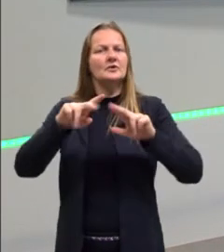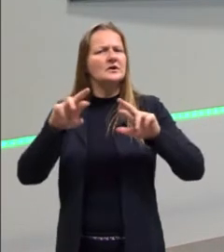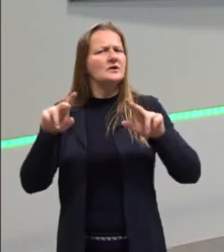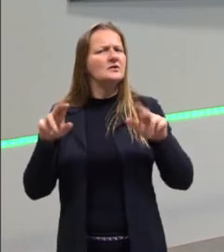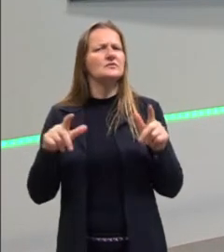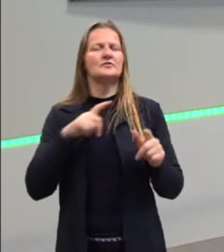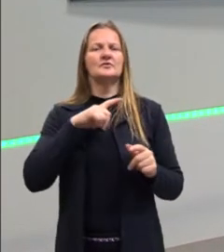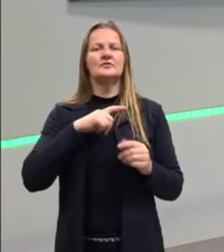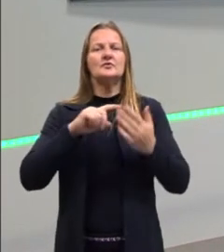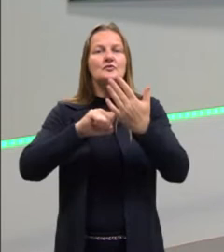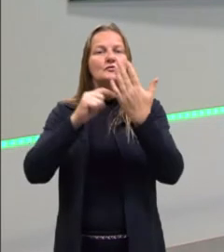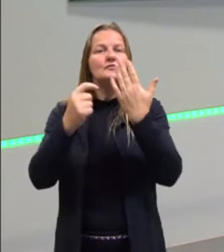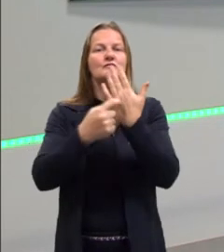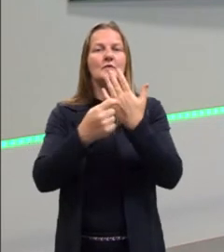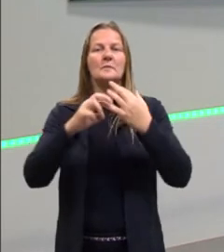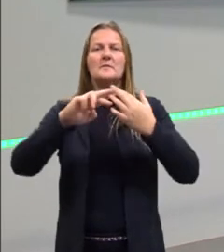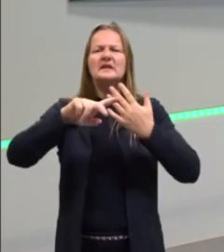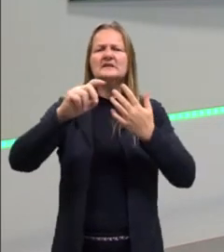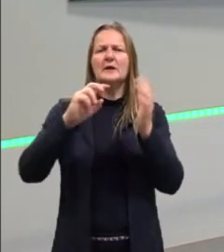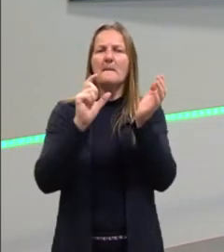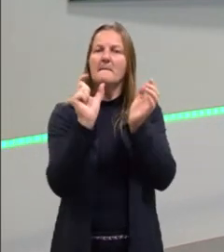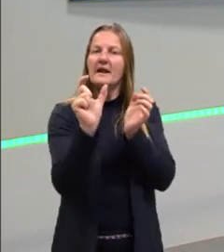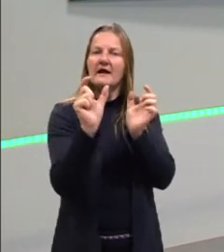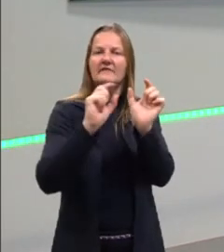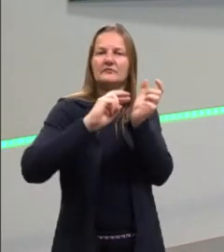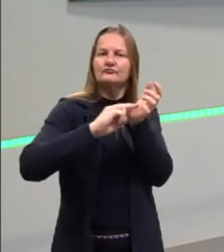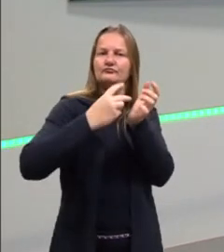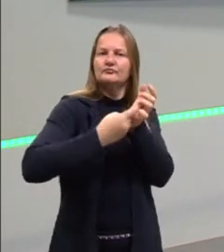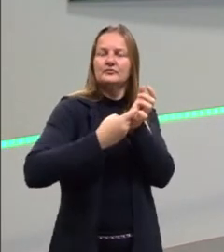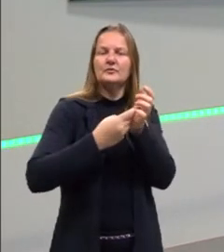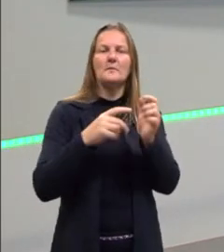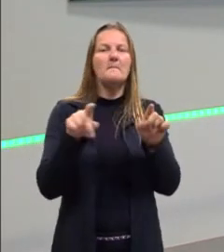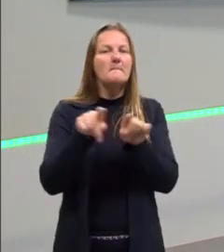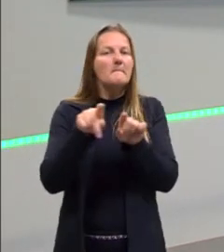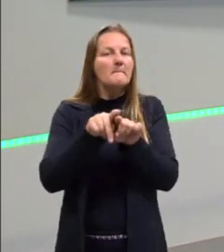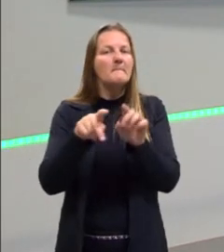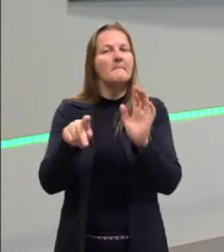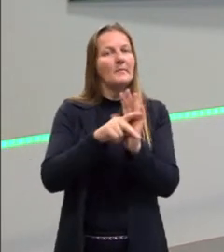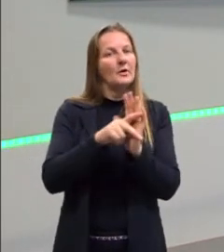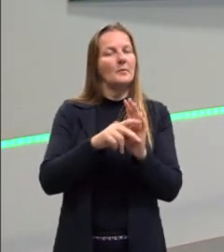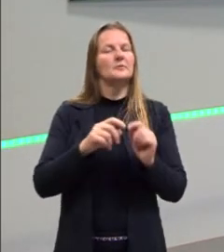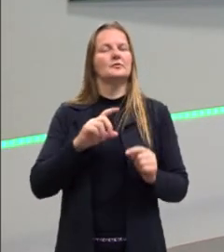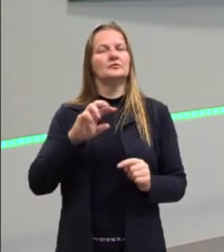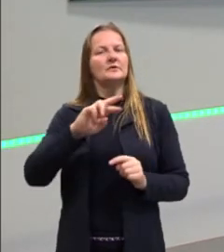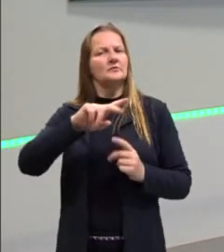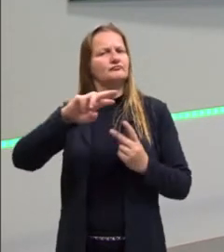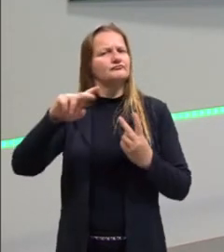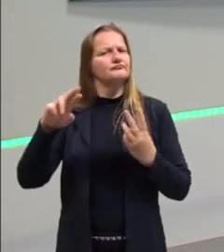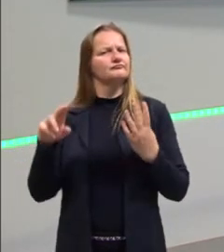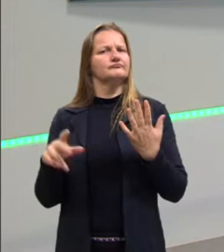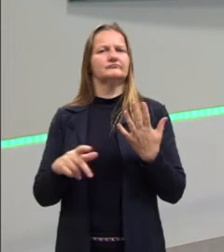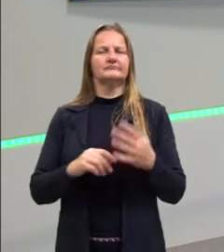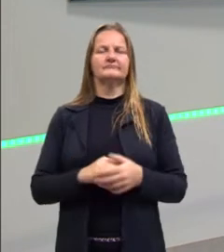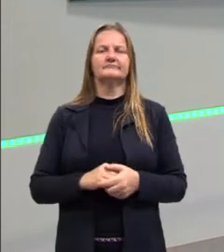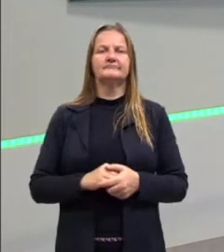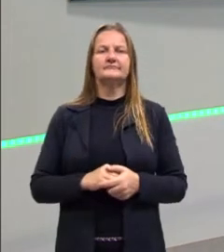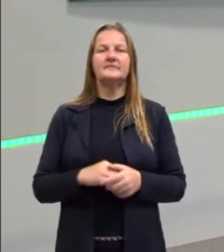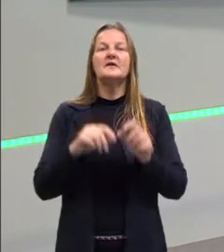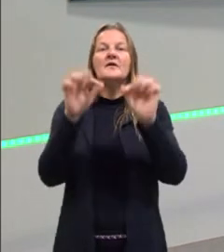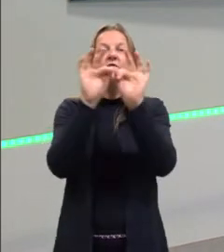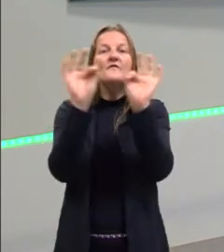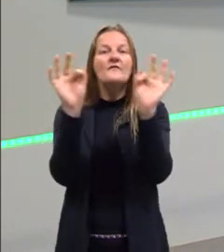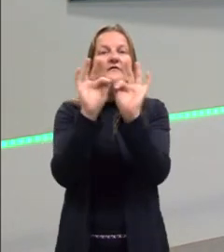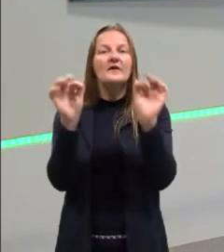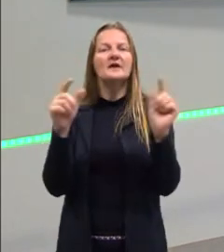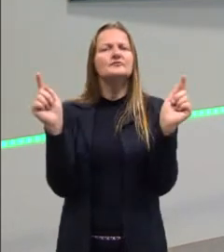sentidos, que não é o sentido literal, o sentido referencial dela. Vai utilizar frases